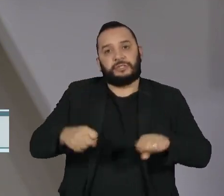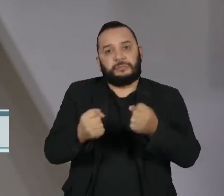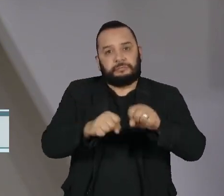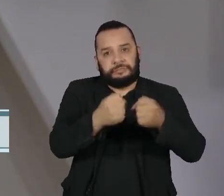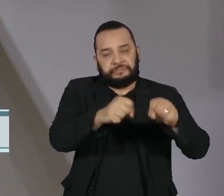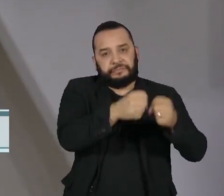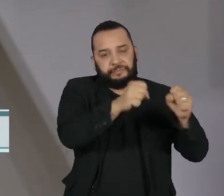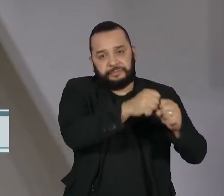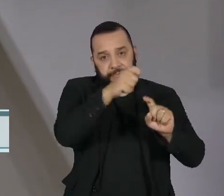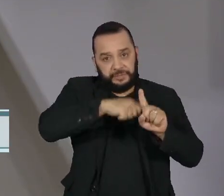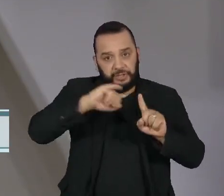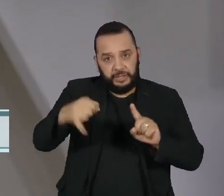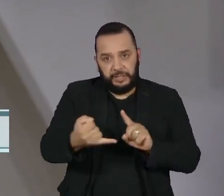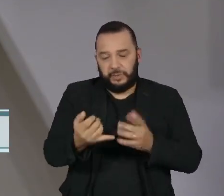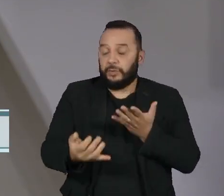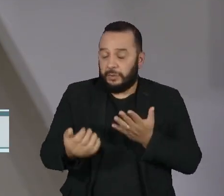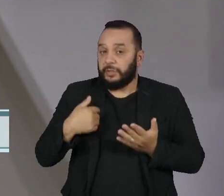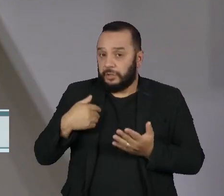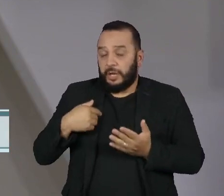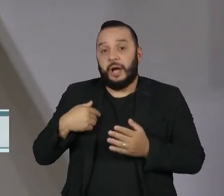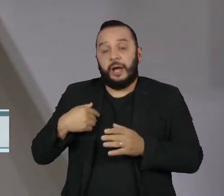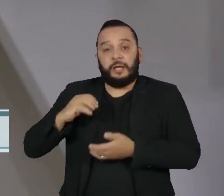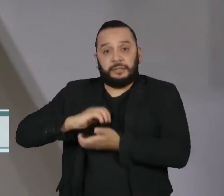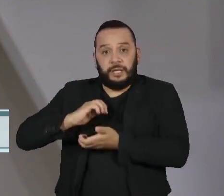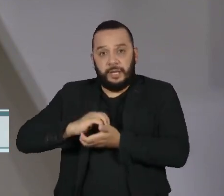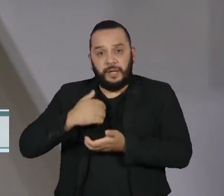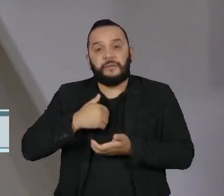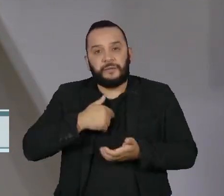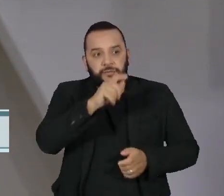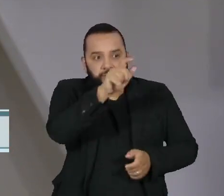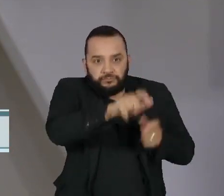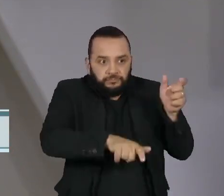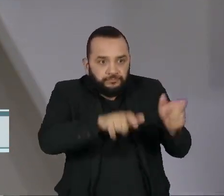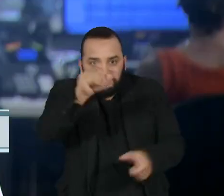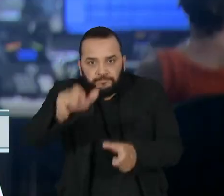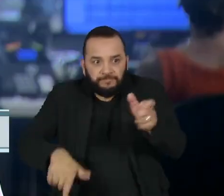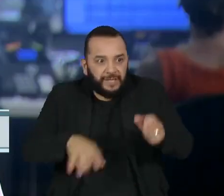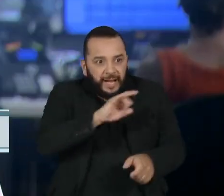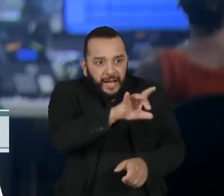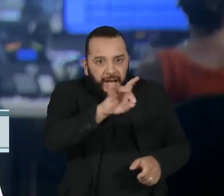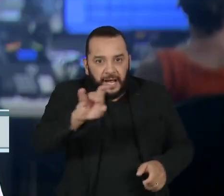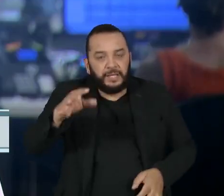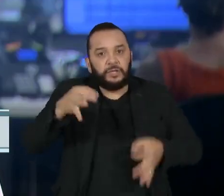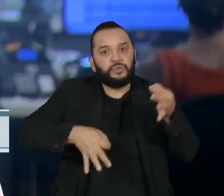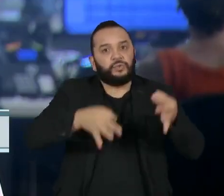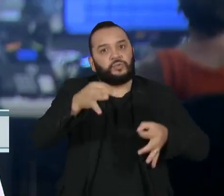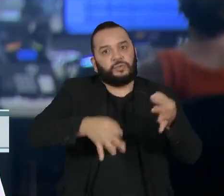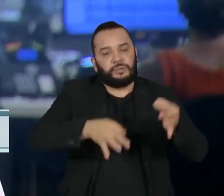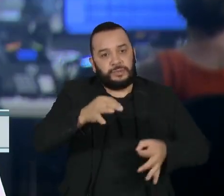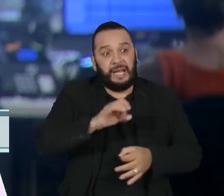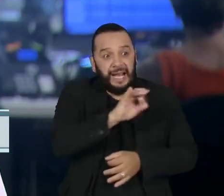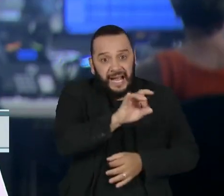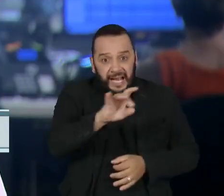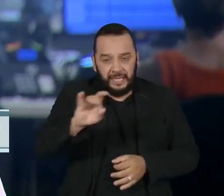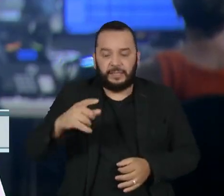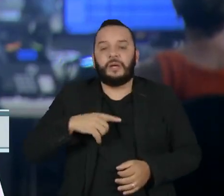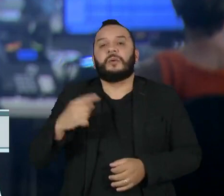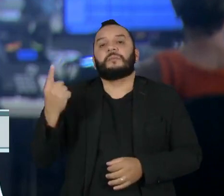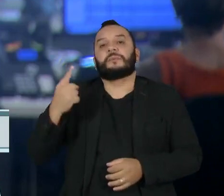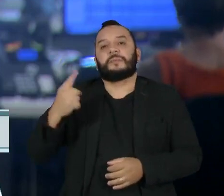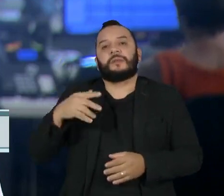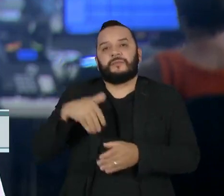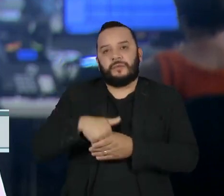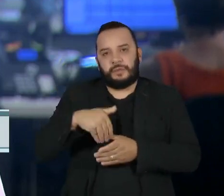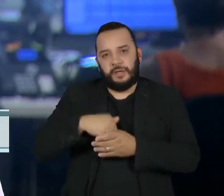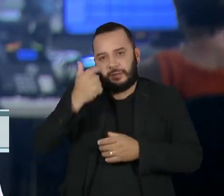os primeiros quatro acusados entre 1.390 denunciados. O primeiro a votar foi o relator do caso,